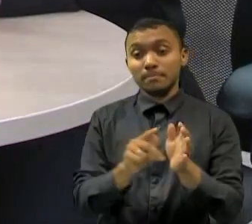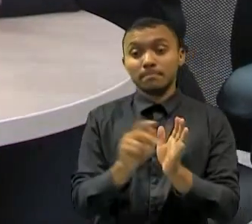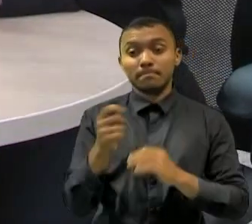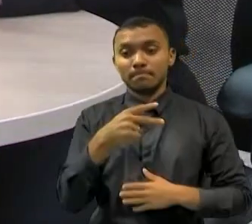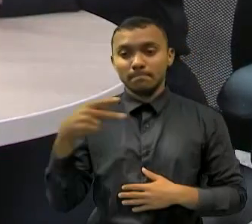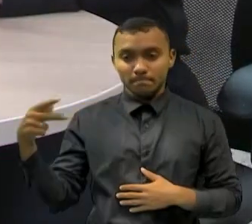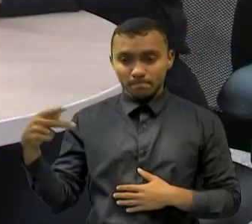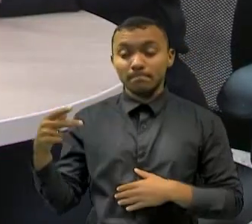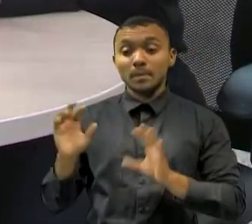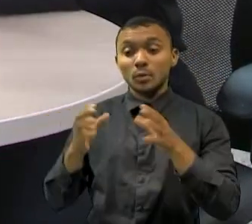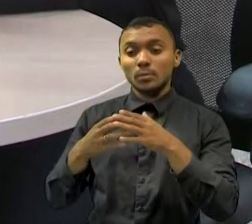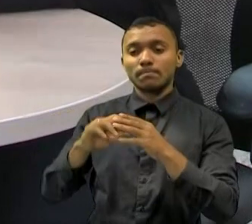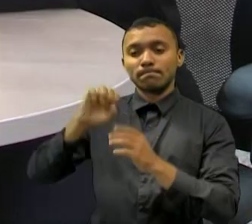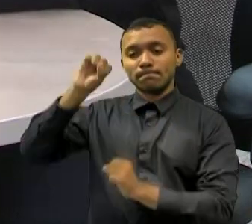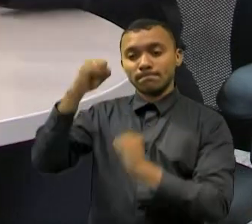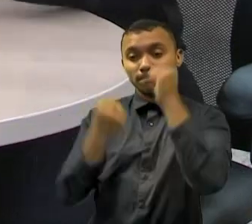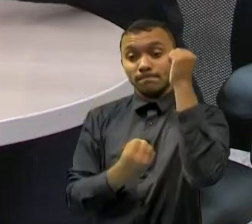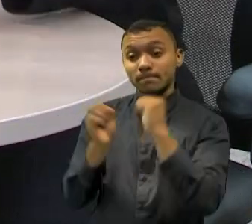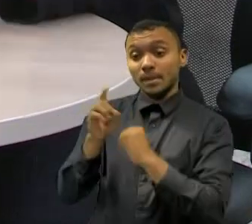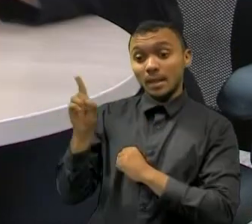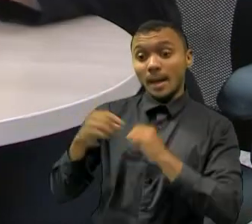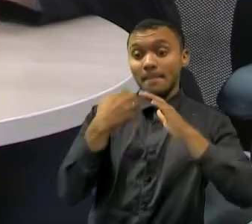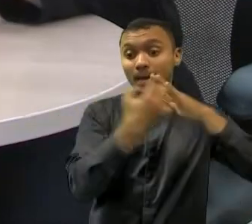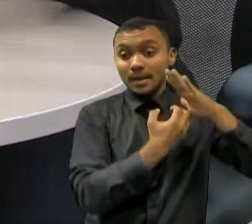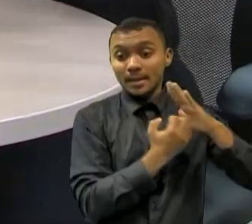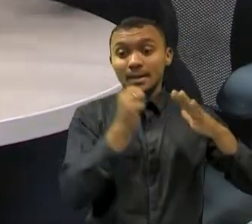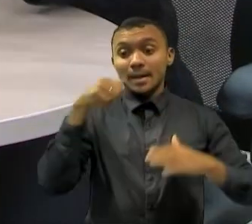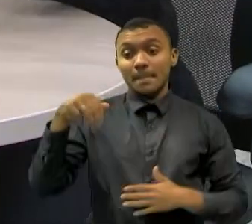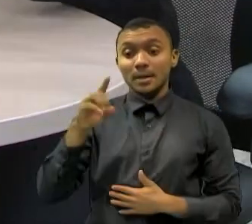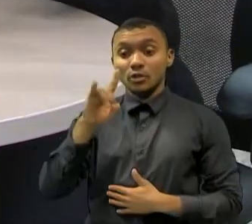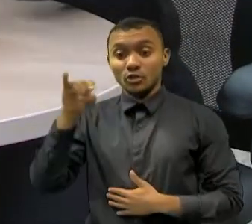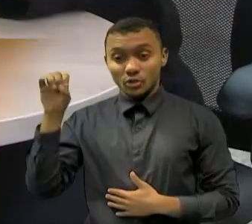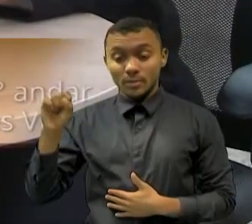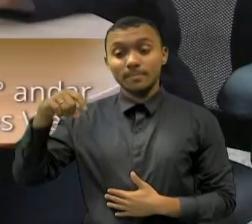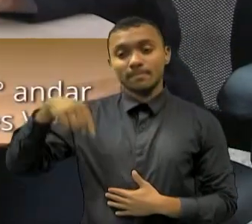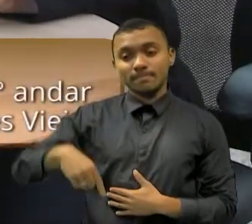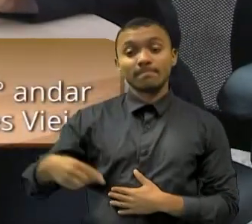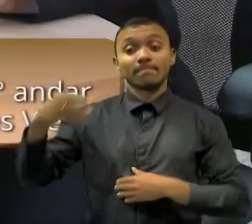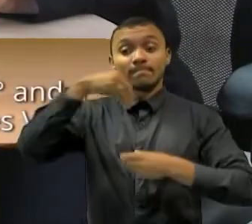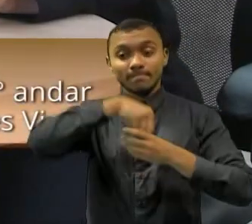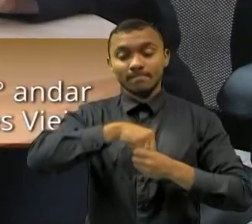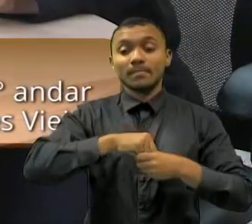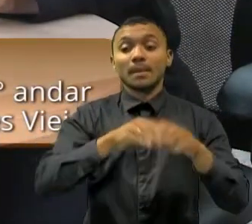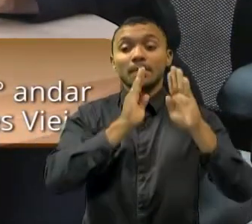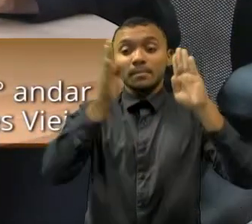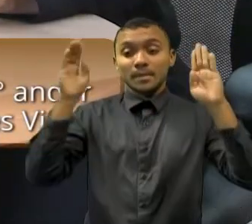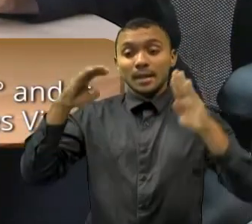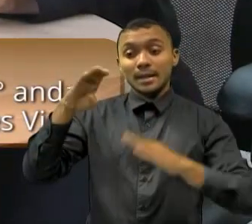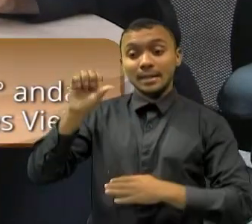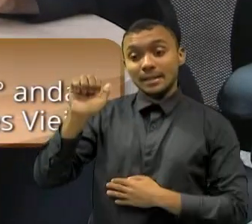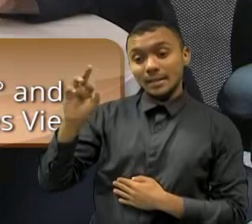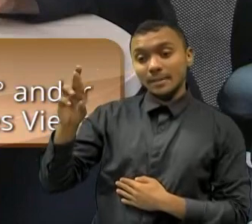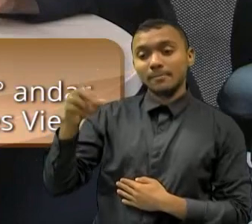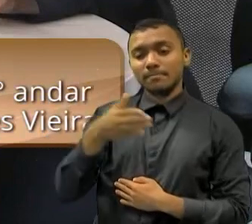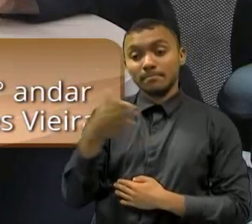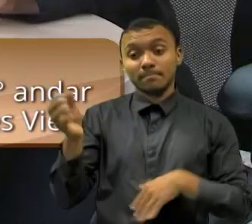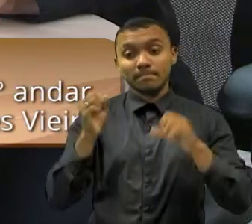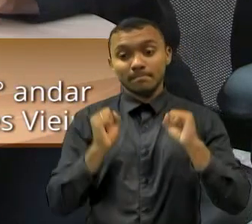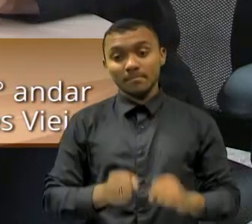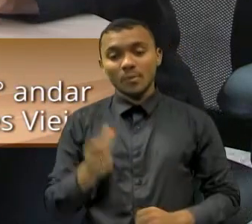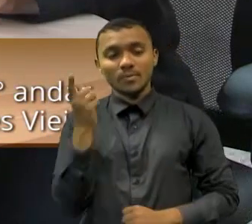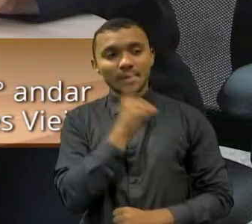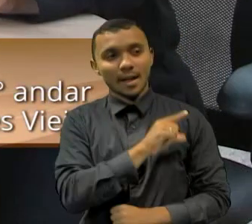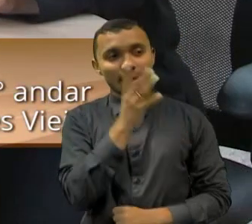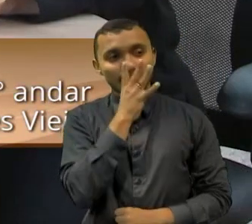processos industriais, na M. Dias Branco, vai estar aqui, na Biblioteca César Carles de Oliveira, onde você vai poder fazer